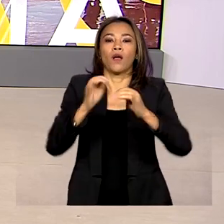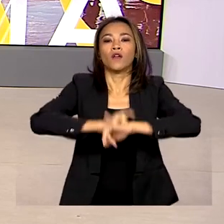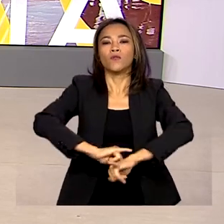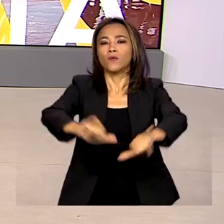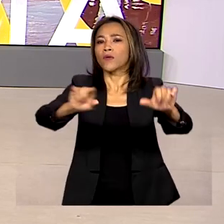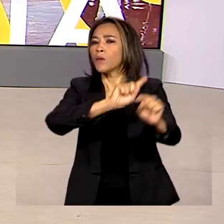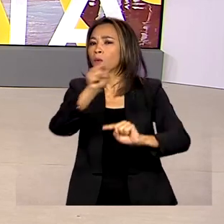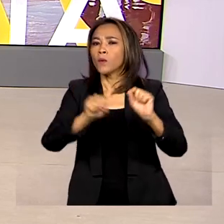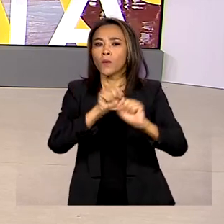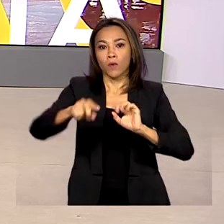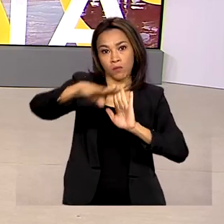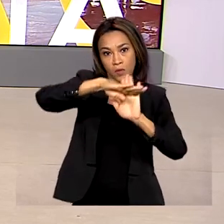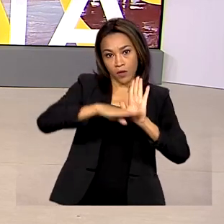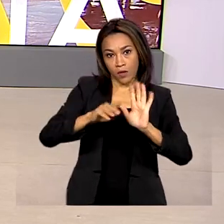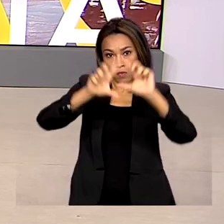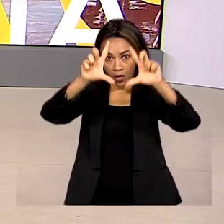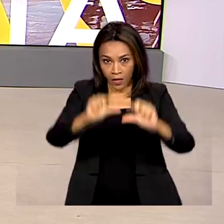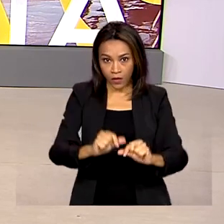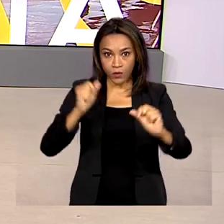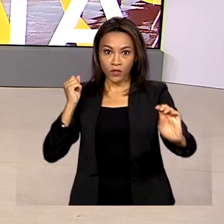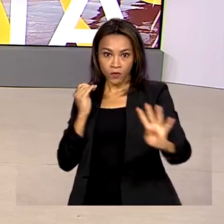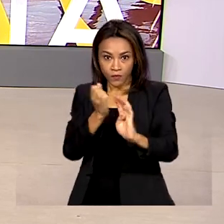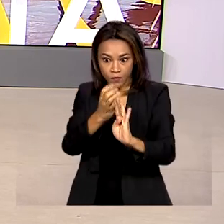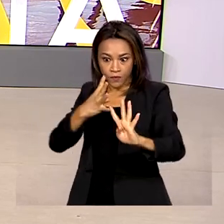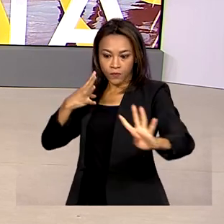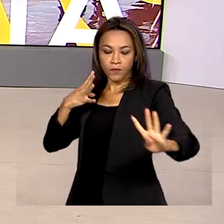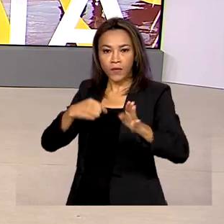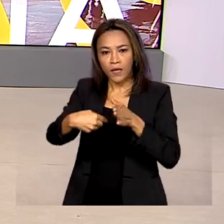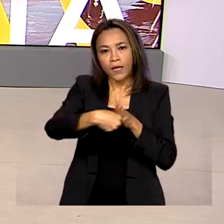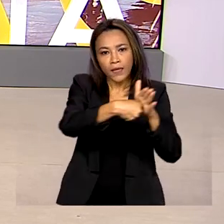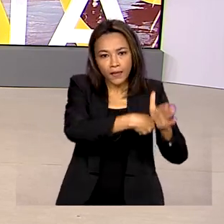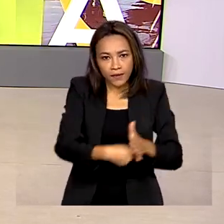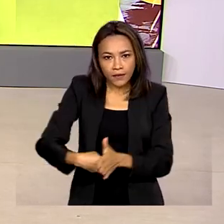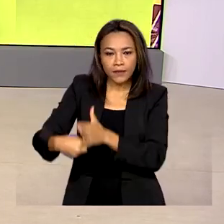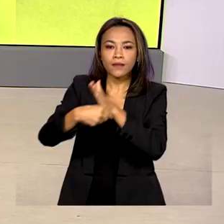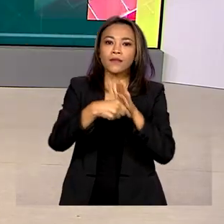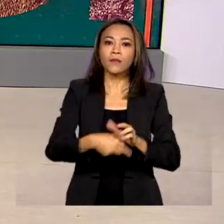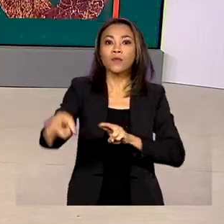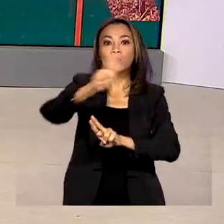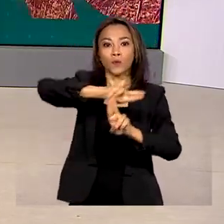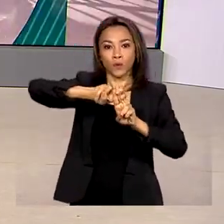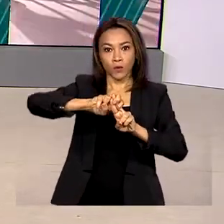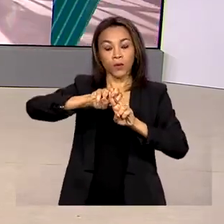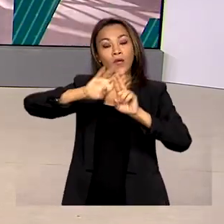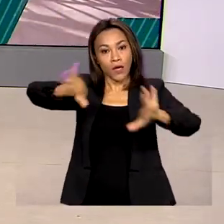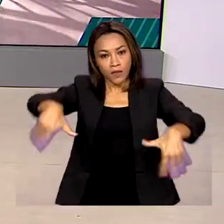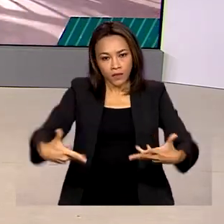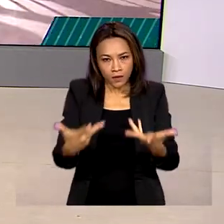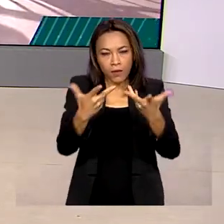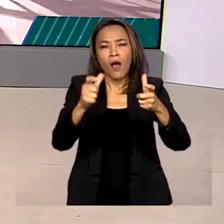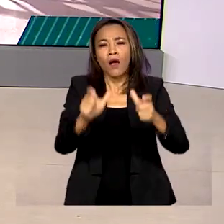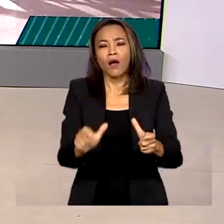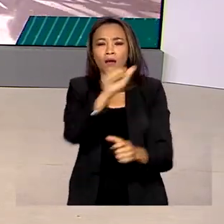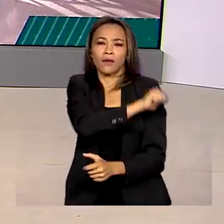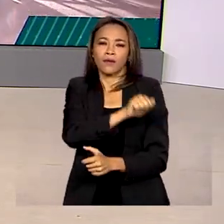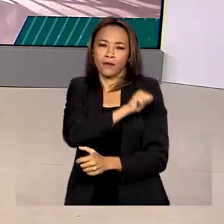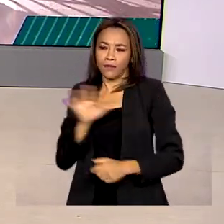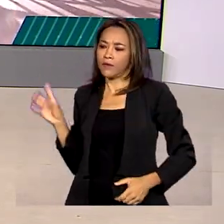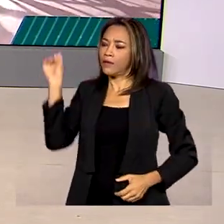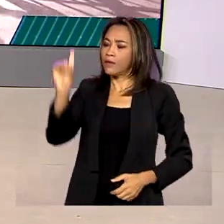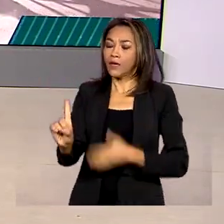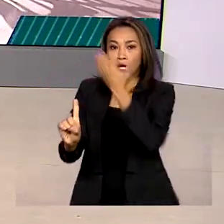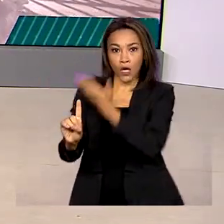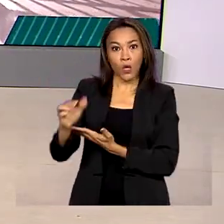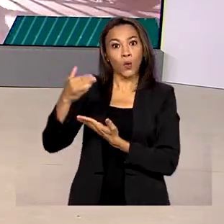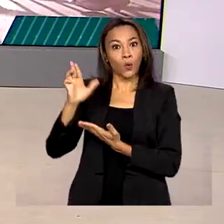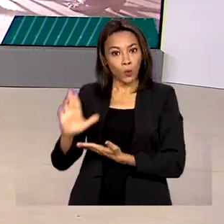reduzir filas de cirurgias, exames e consultas no SUS. A cerimônia será no Rio de Janeiro, onde Lula também vai dar posse ao